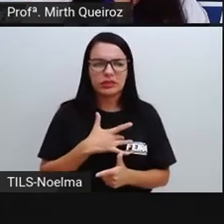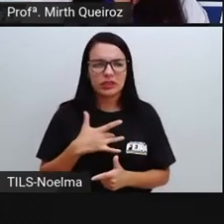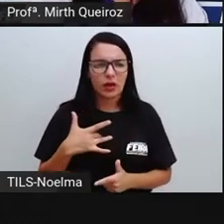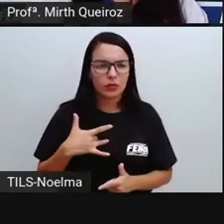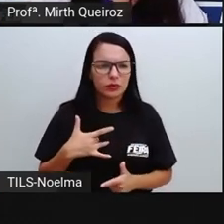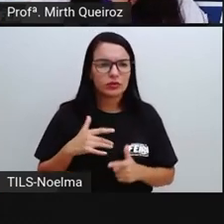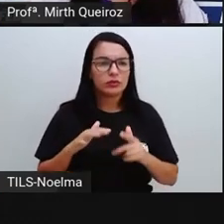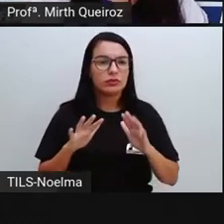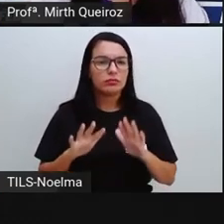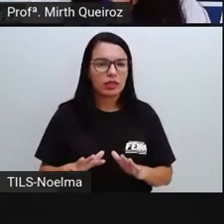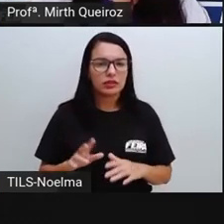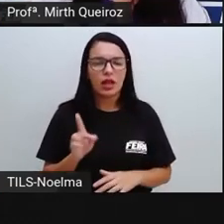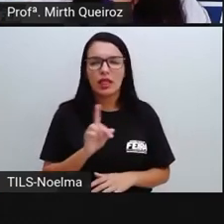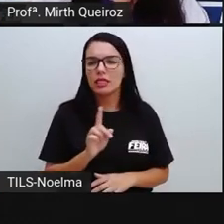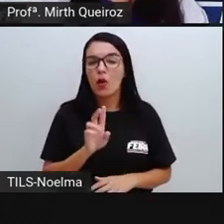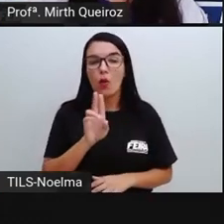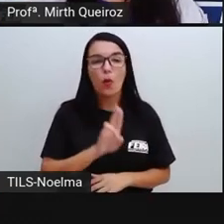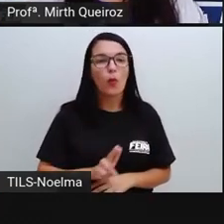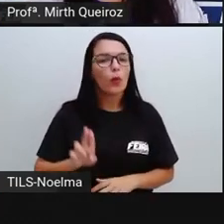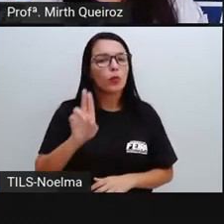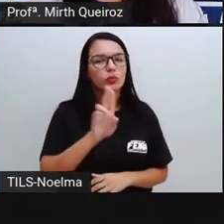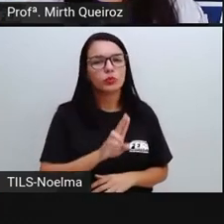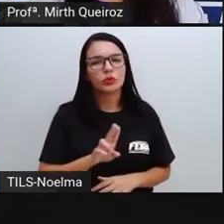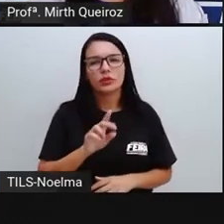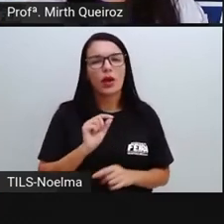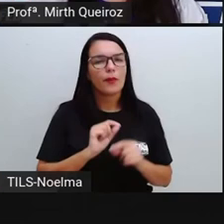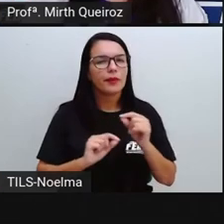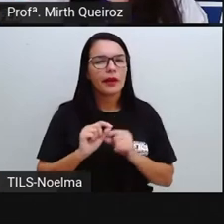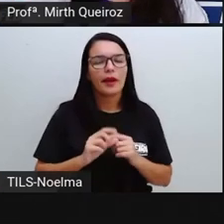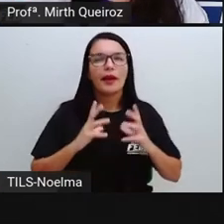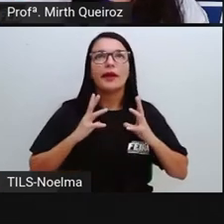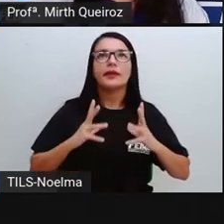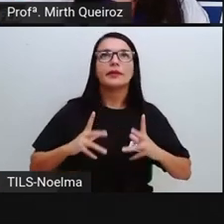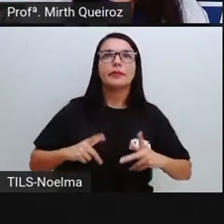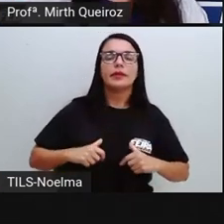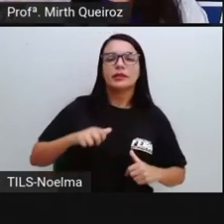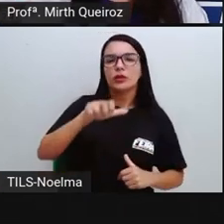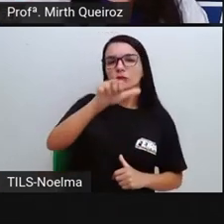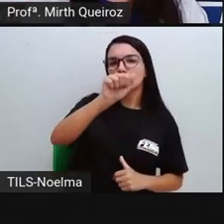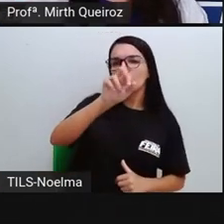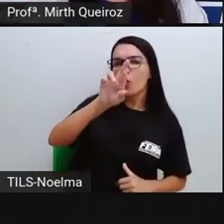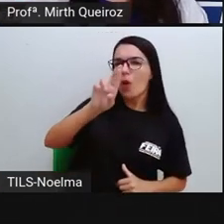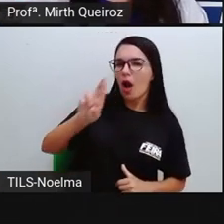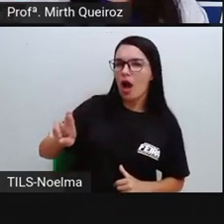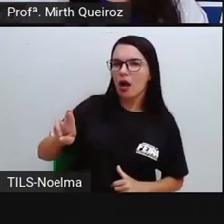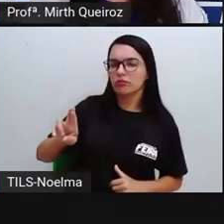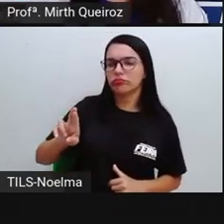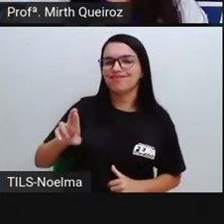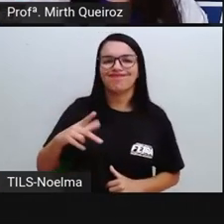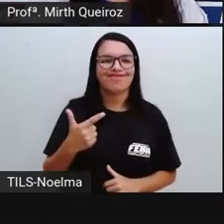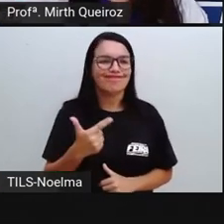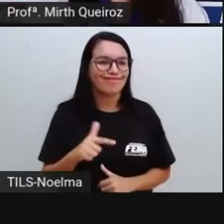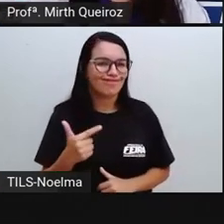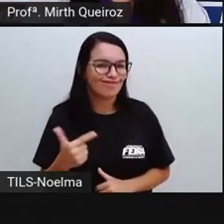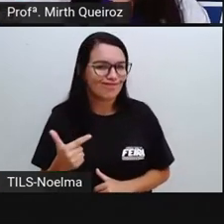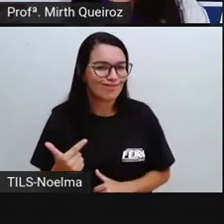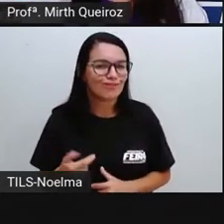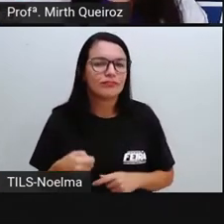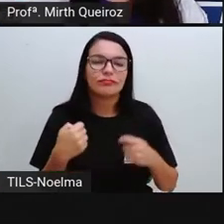utilizam, né? De catalisadores, por exemplo, os catalisadores em algumas indústrias, né?